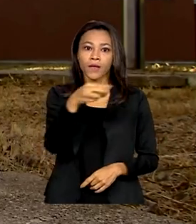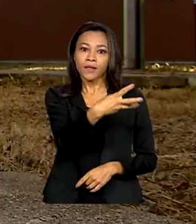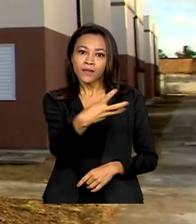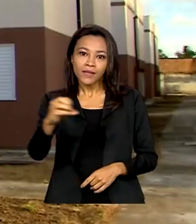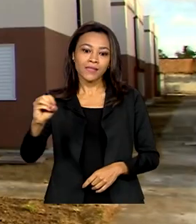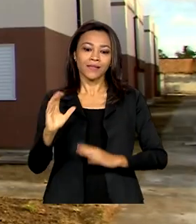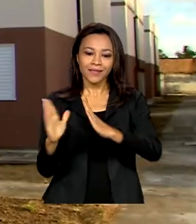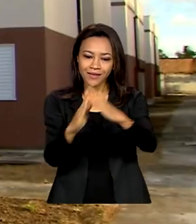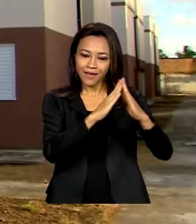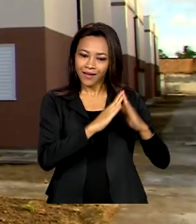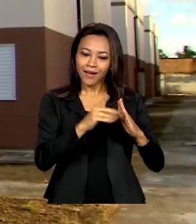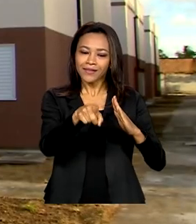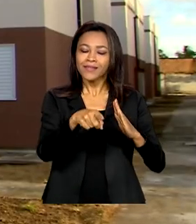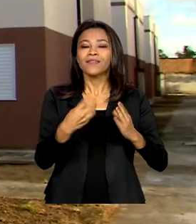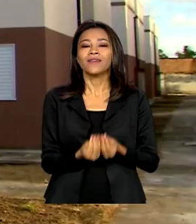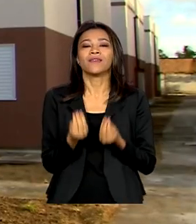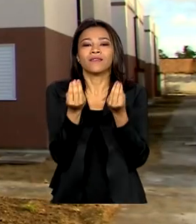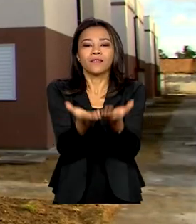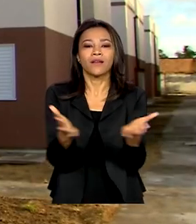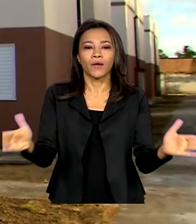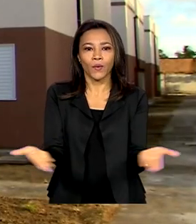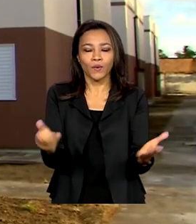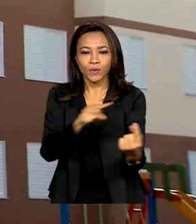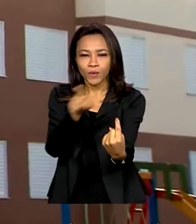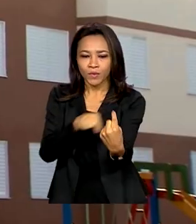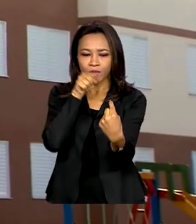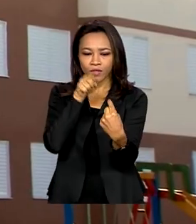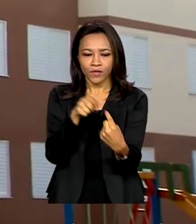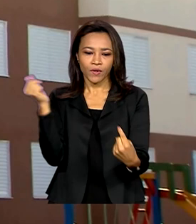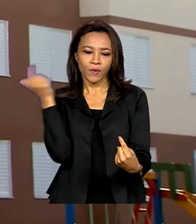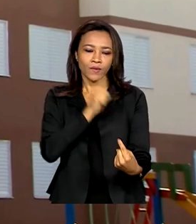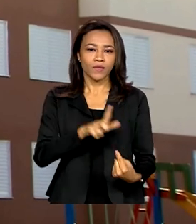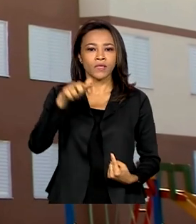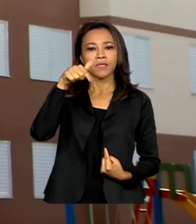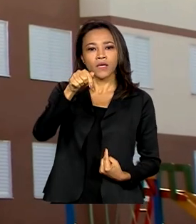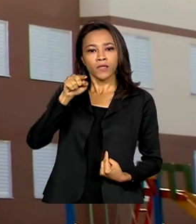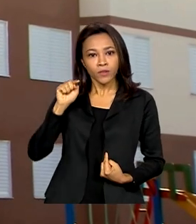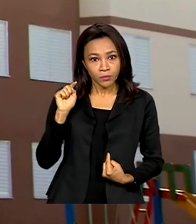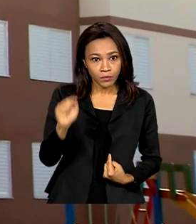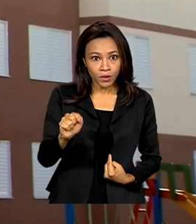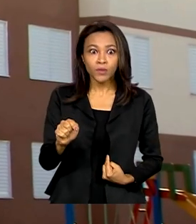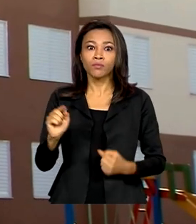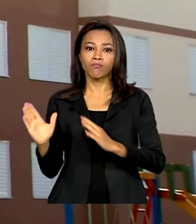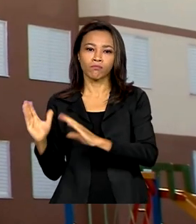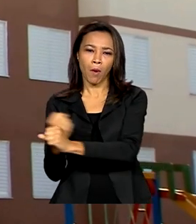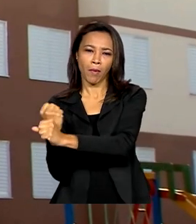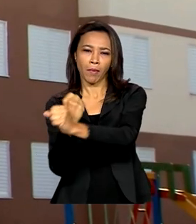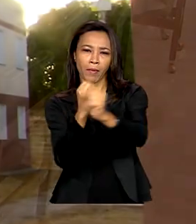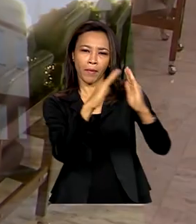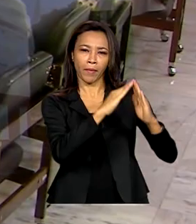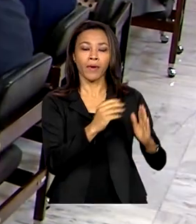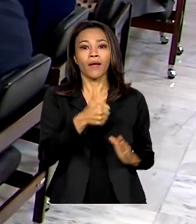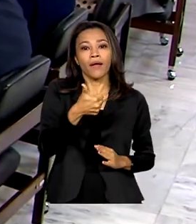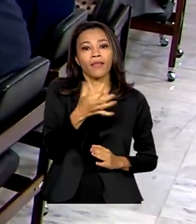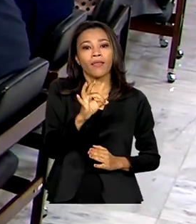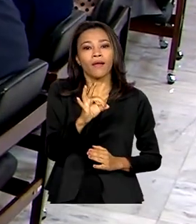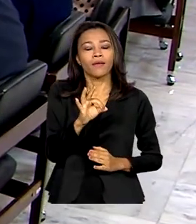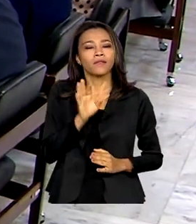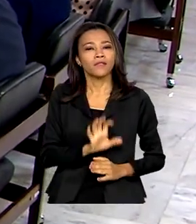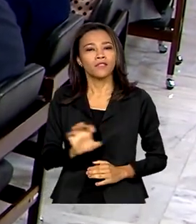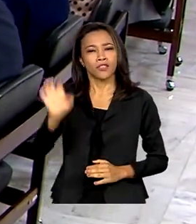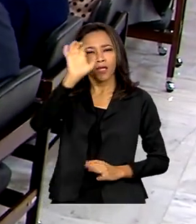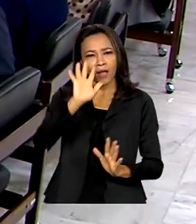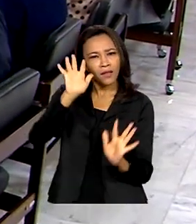entregues hoje. A meta é concluir mais de 7 mil habitações em 10 estados até o fim de maio. Em reunião com